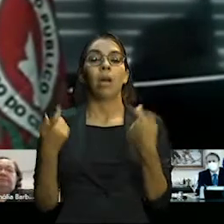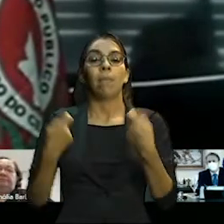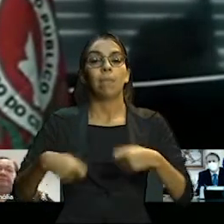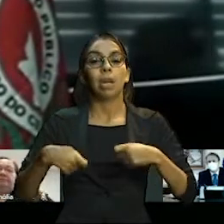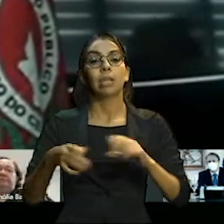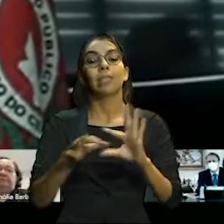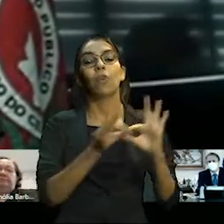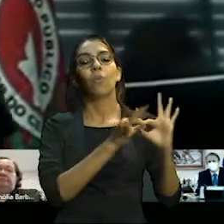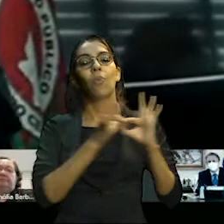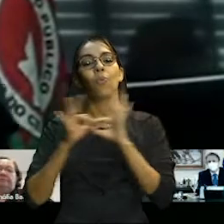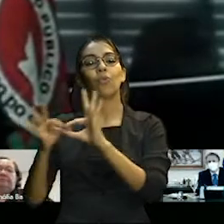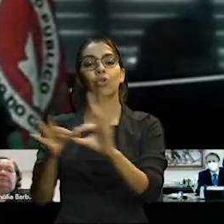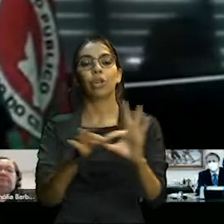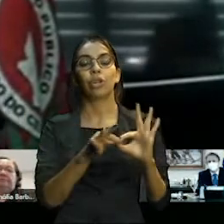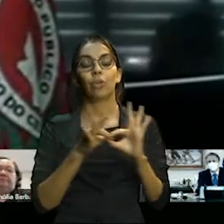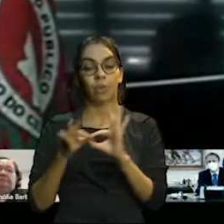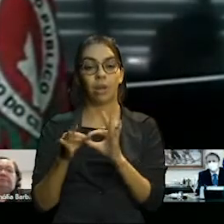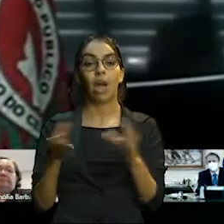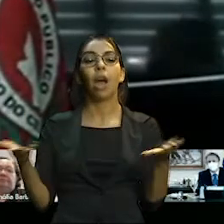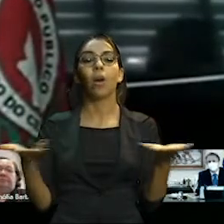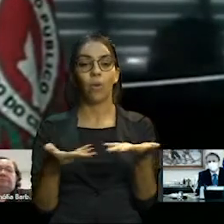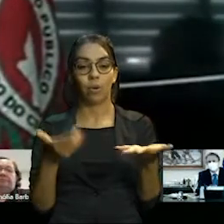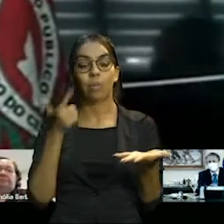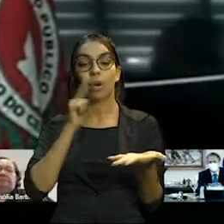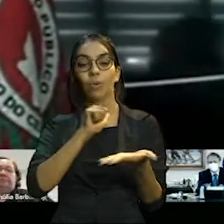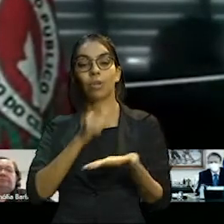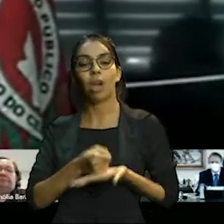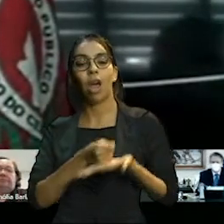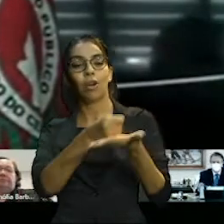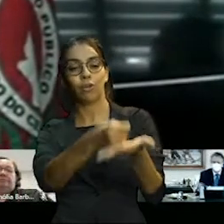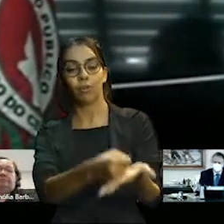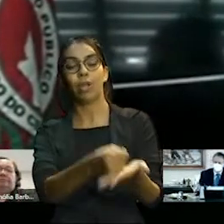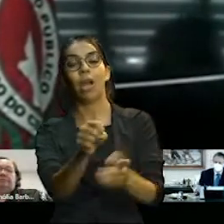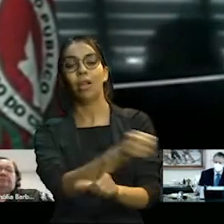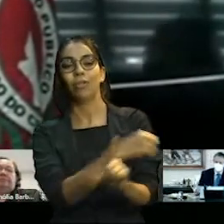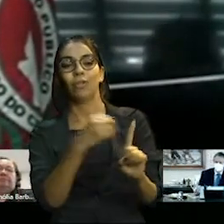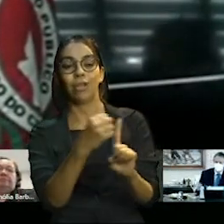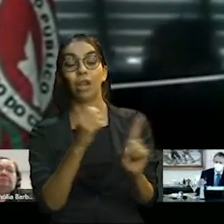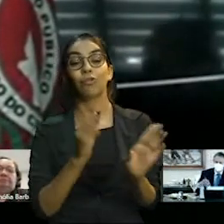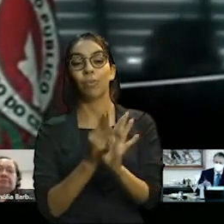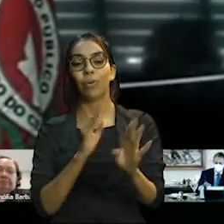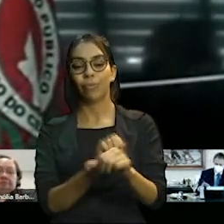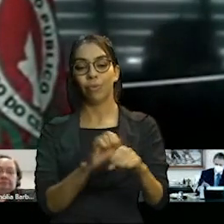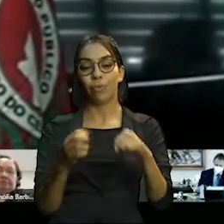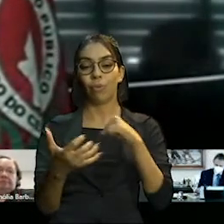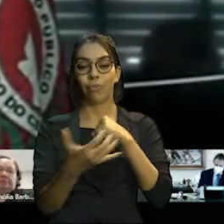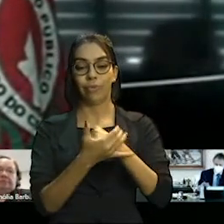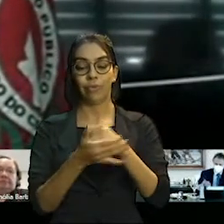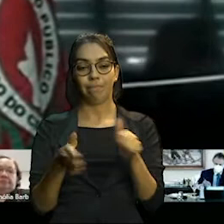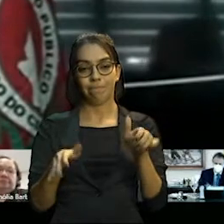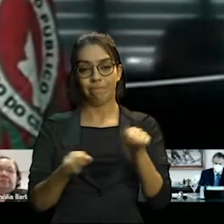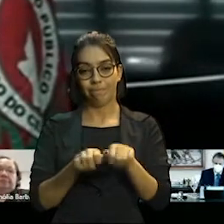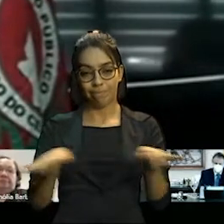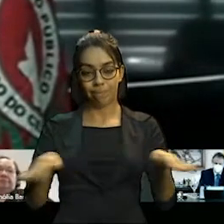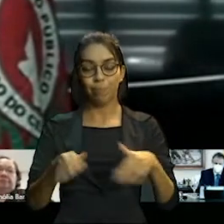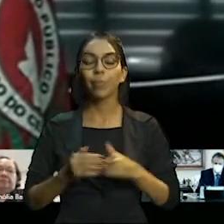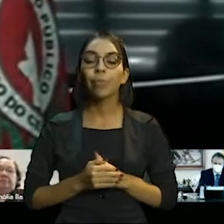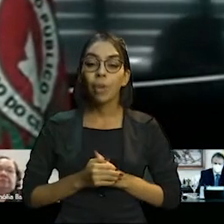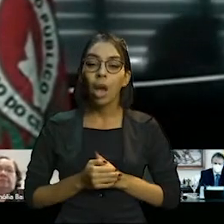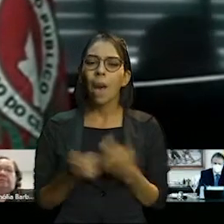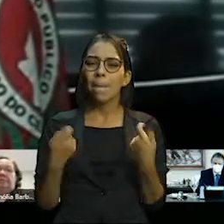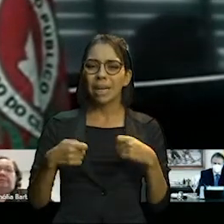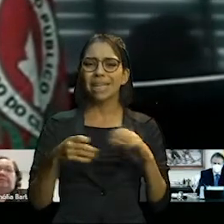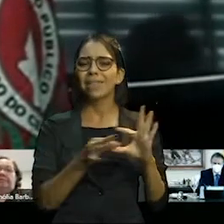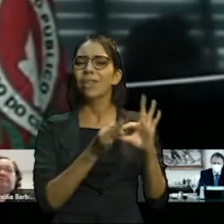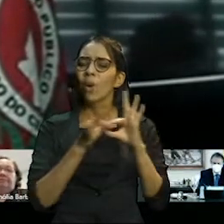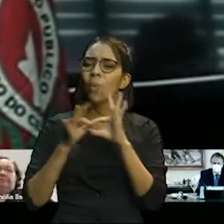mais unidos para ajudarmos a superar definitivamente a pandemia da Covid. Nós temos que estar cada vez mais